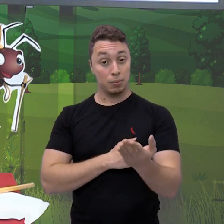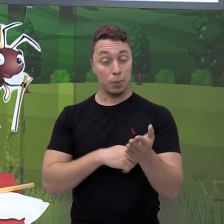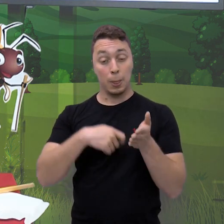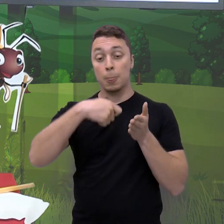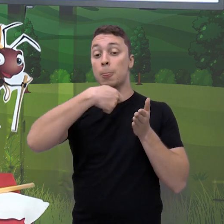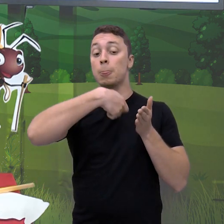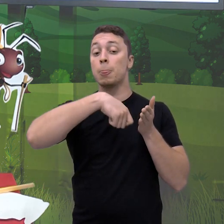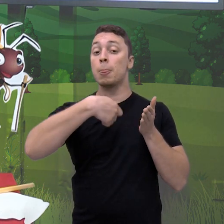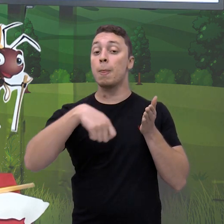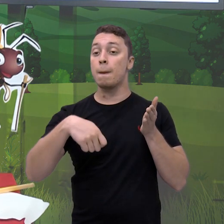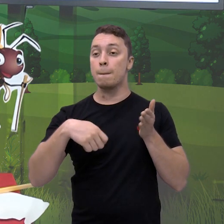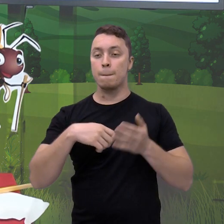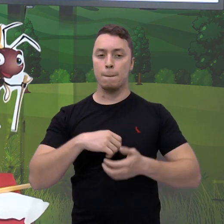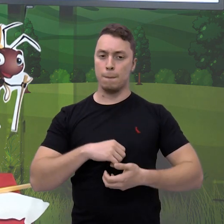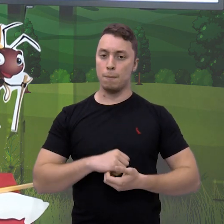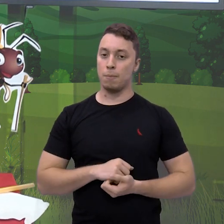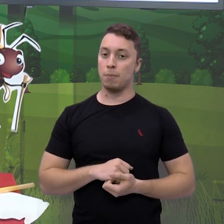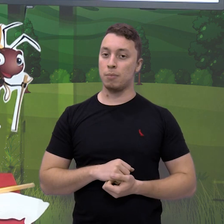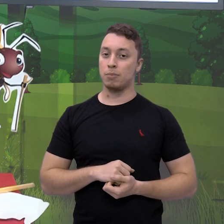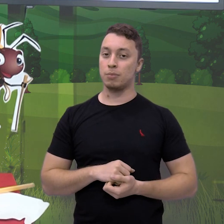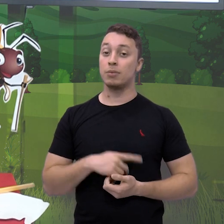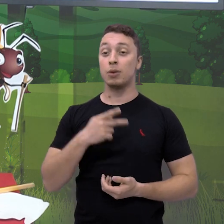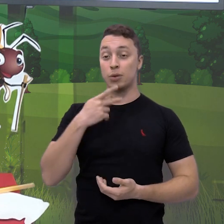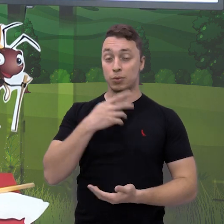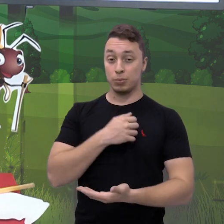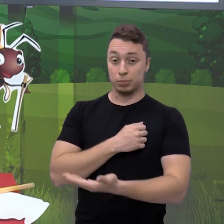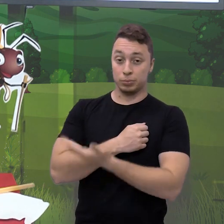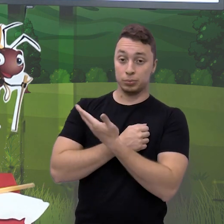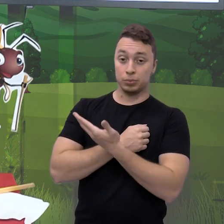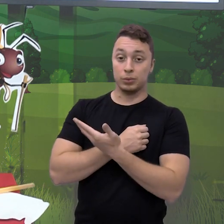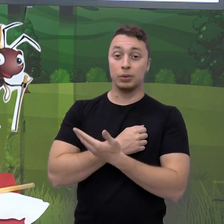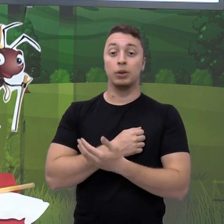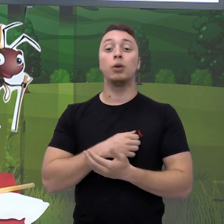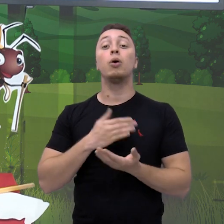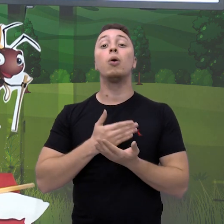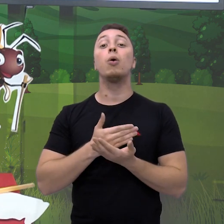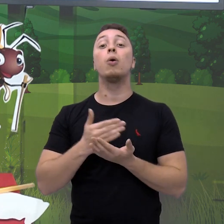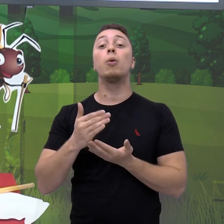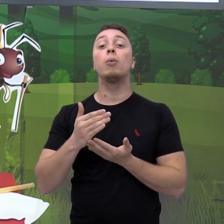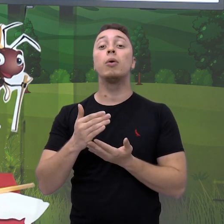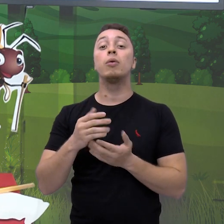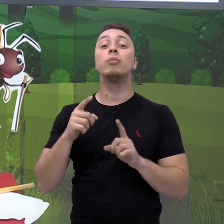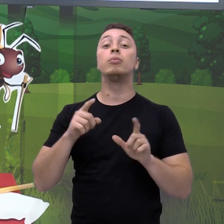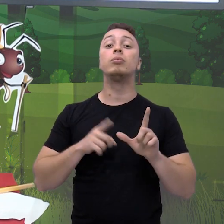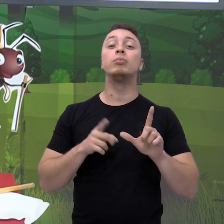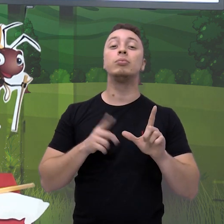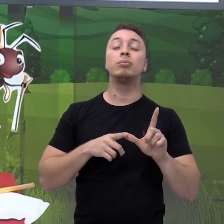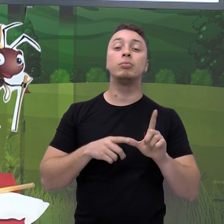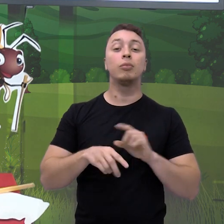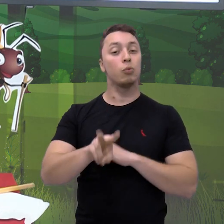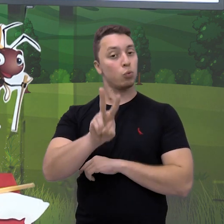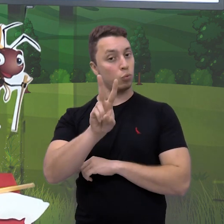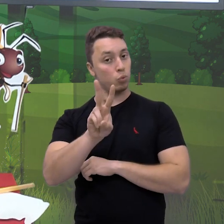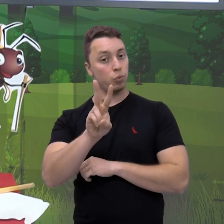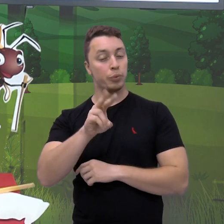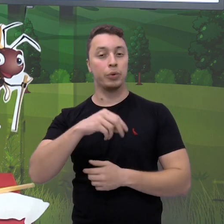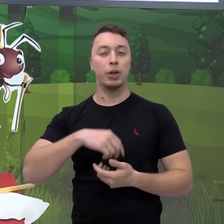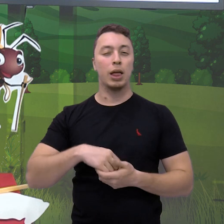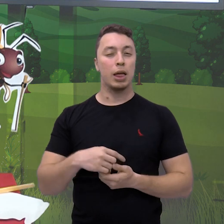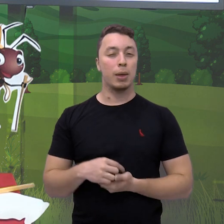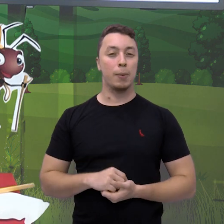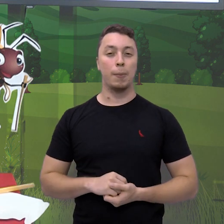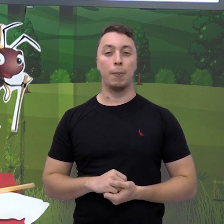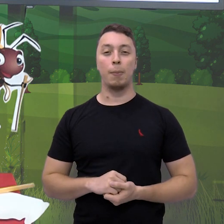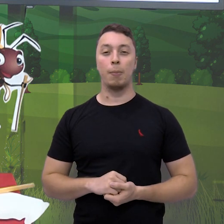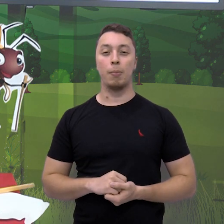palavra verão, nós já colocamos a dica ali. Começa com a letra V. Pensa nas letras e no som da